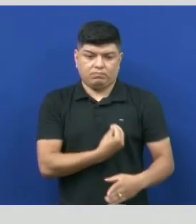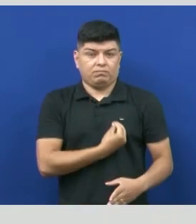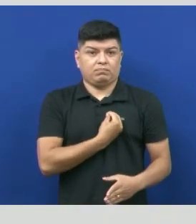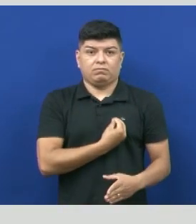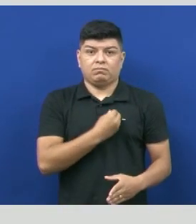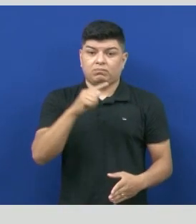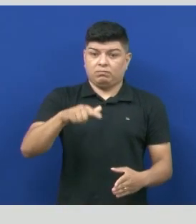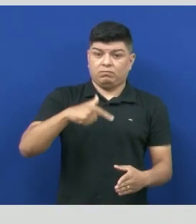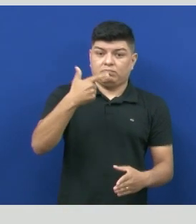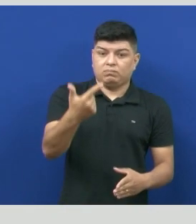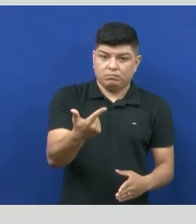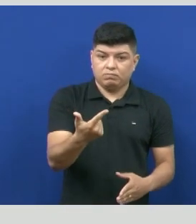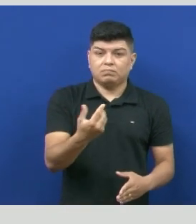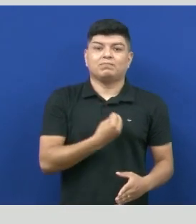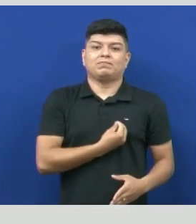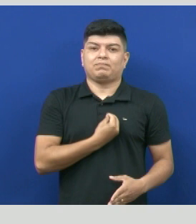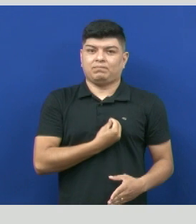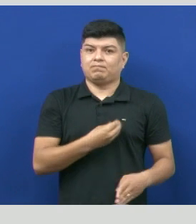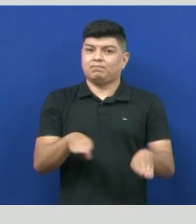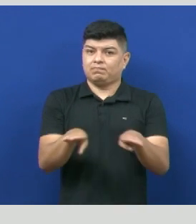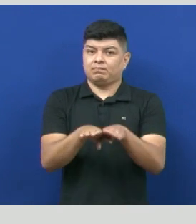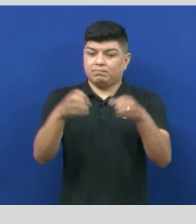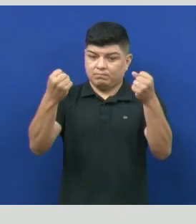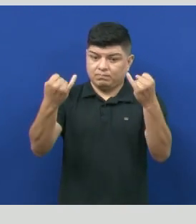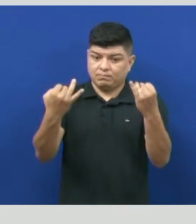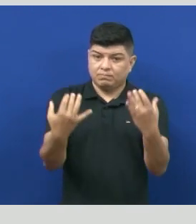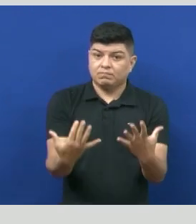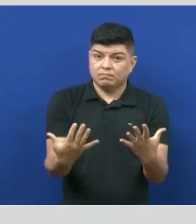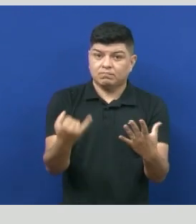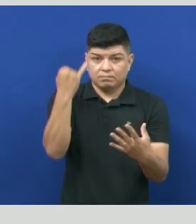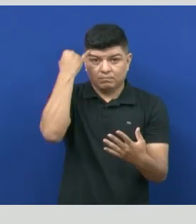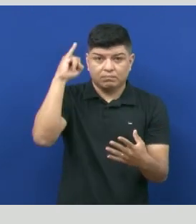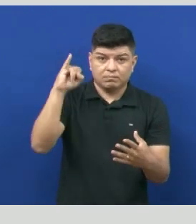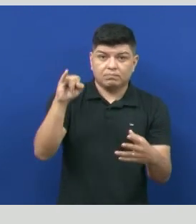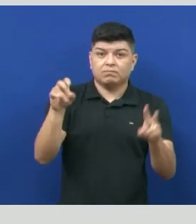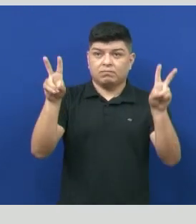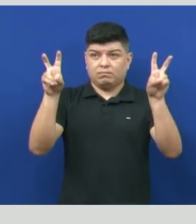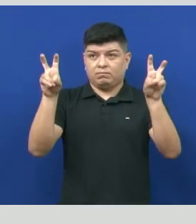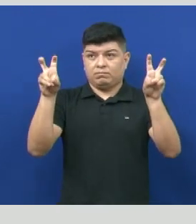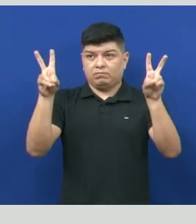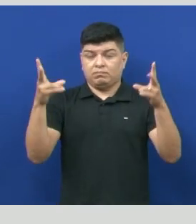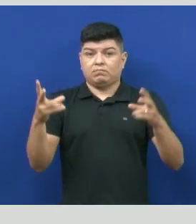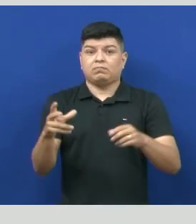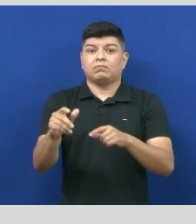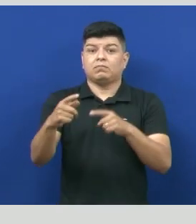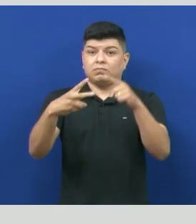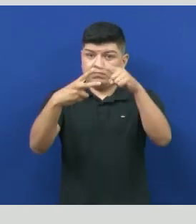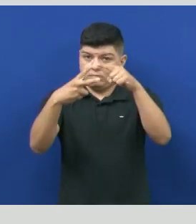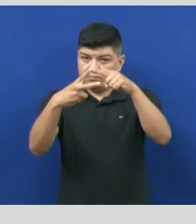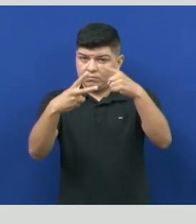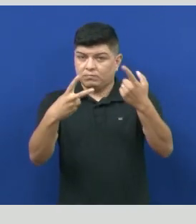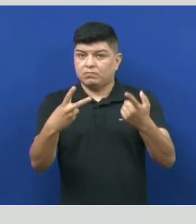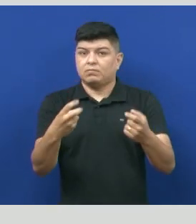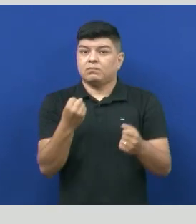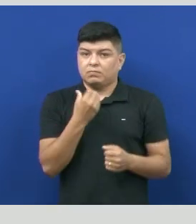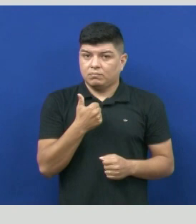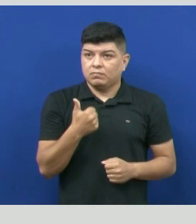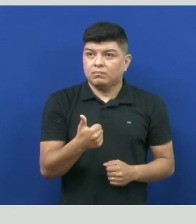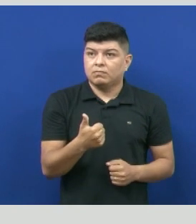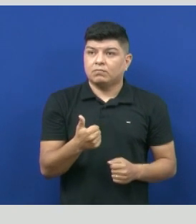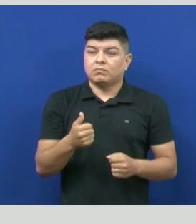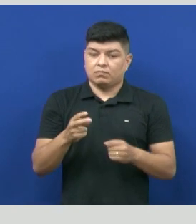a partir de outros seres vivos. Essa explicação, essa ideia, ficou conhecida como teoria da abiogênese. Beleza.